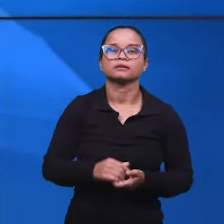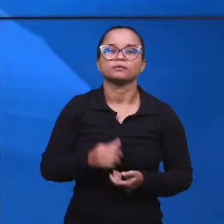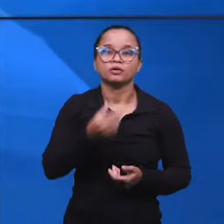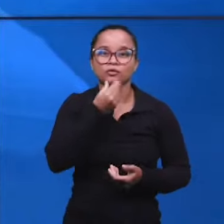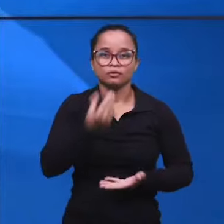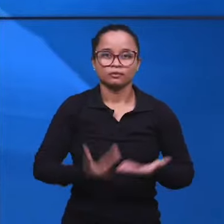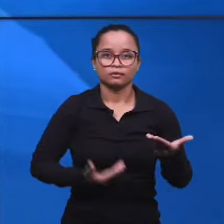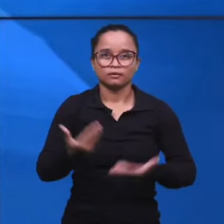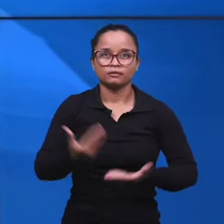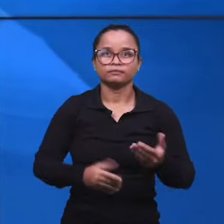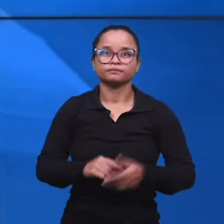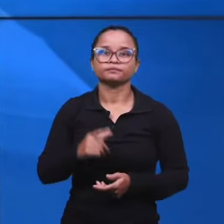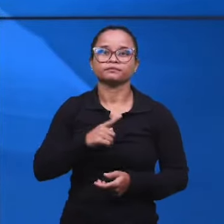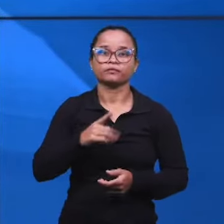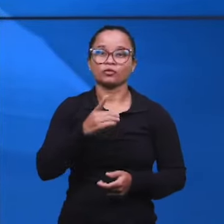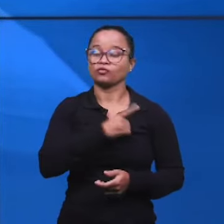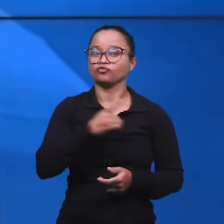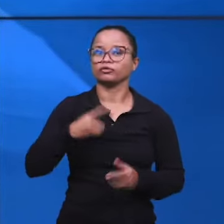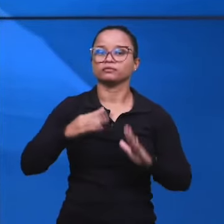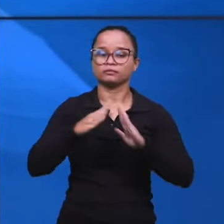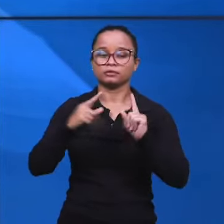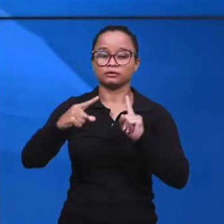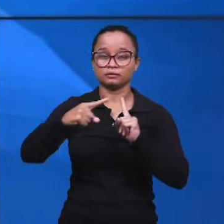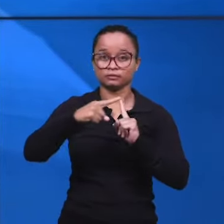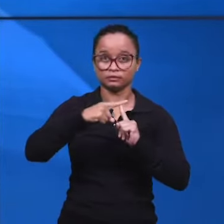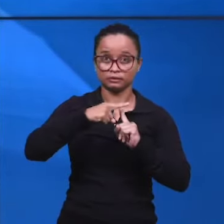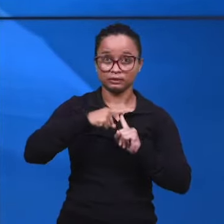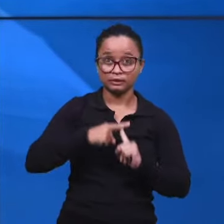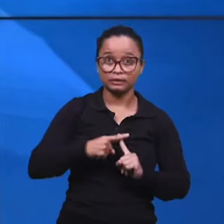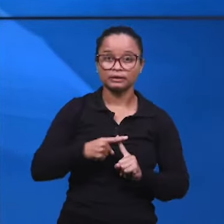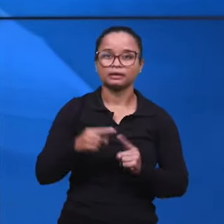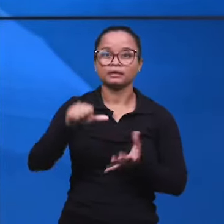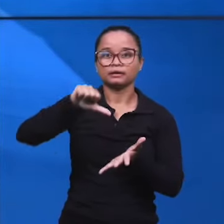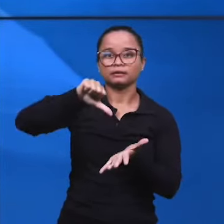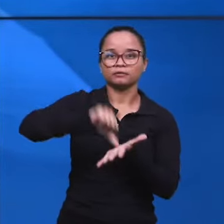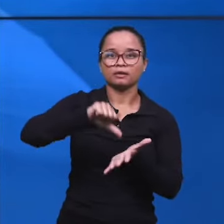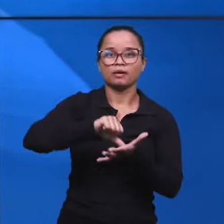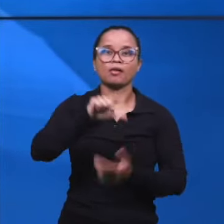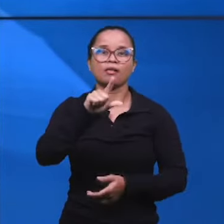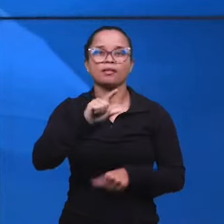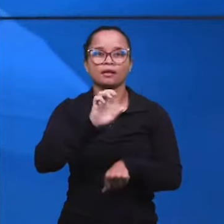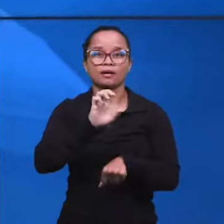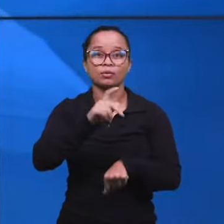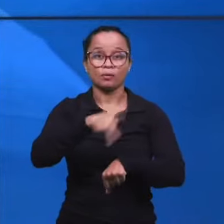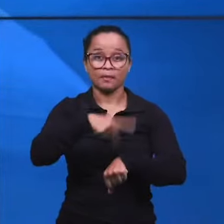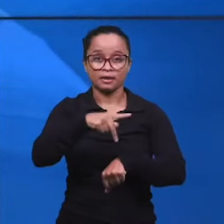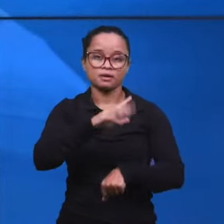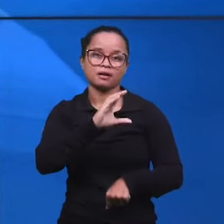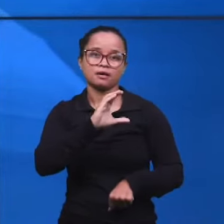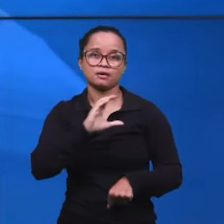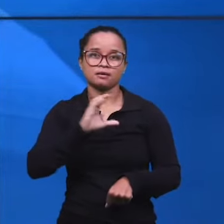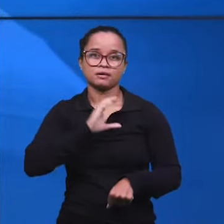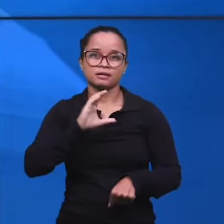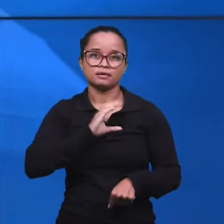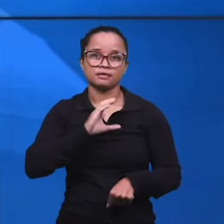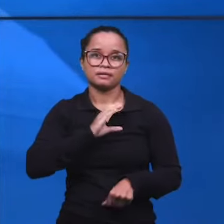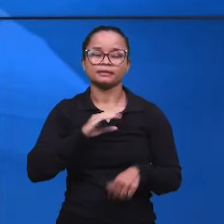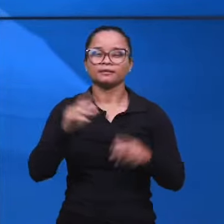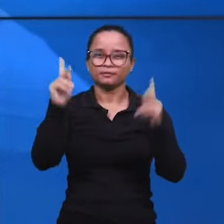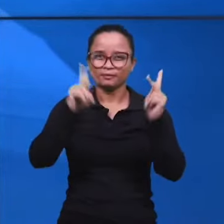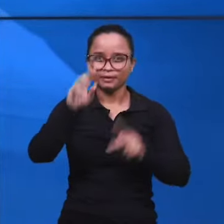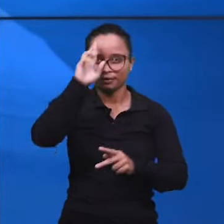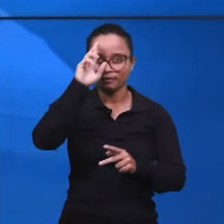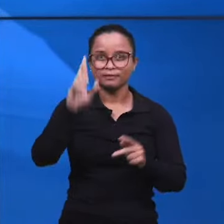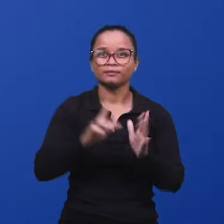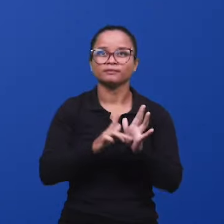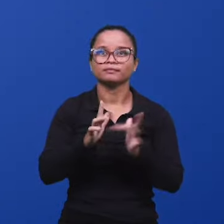Rauliston. Rauliston Lima, é diácono da nossa igreja, lá em Ottawa, capital do Canadá. Rauliston, seja muito bem-vindo, a